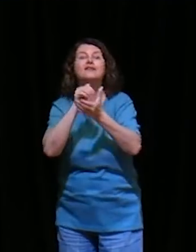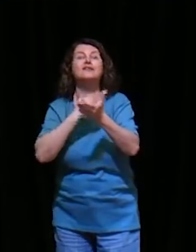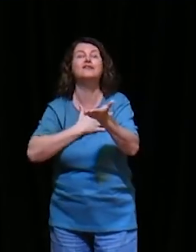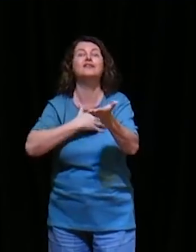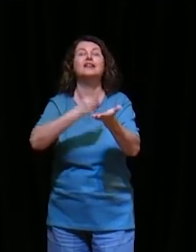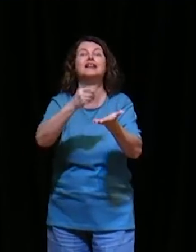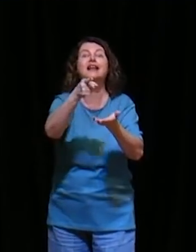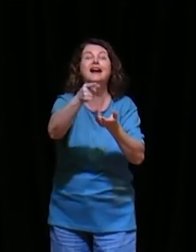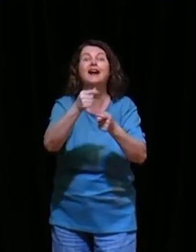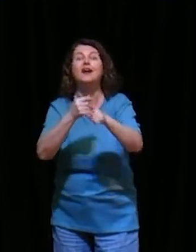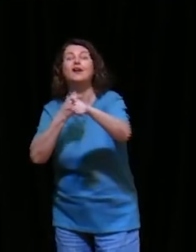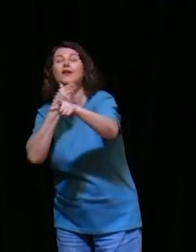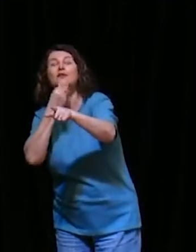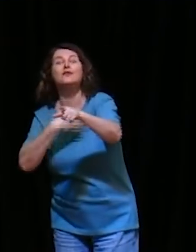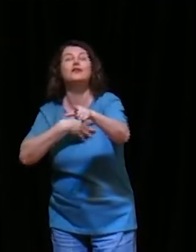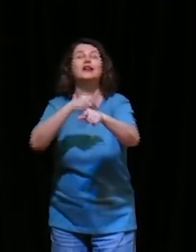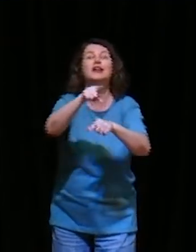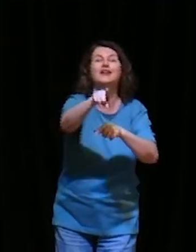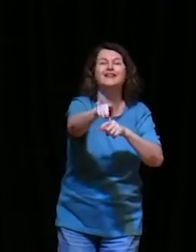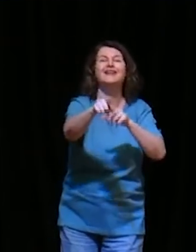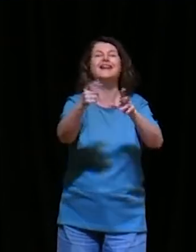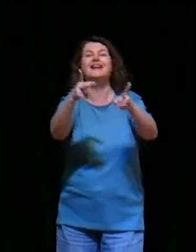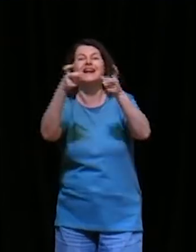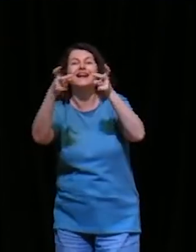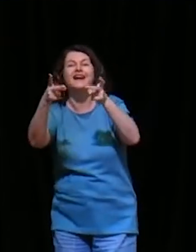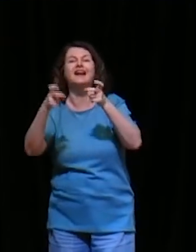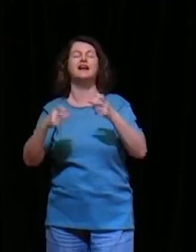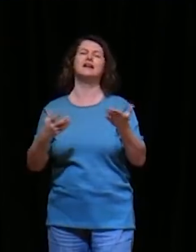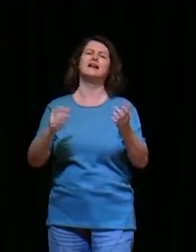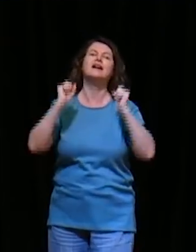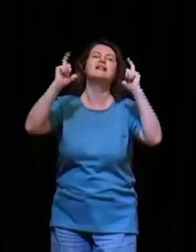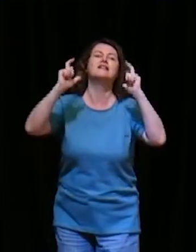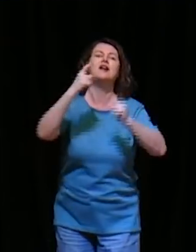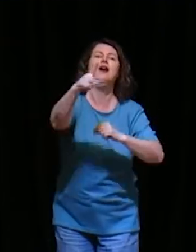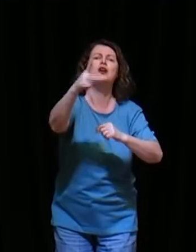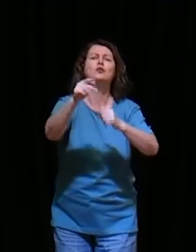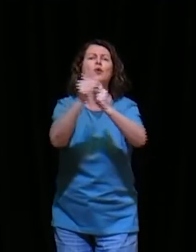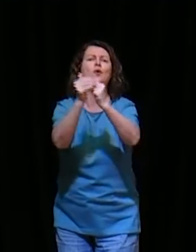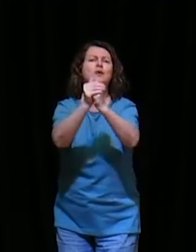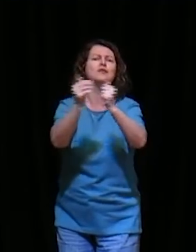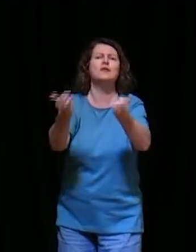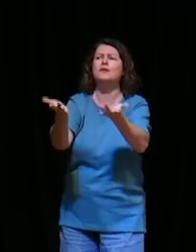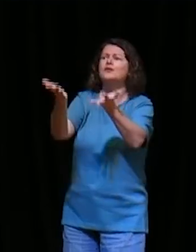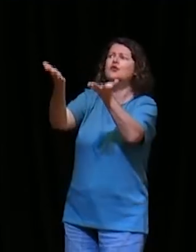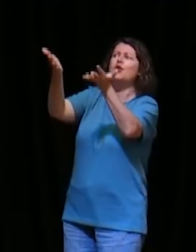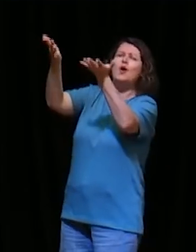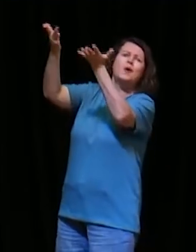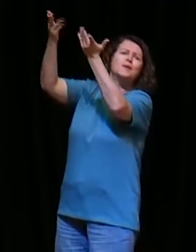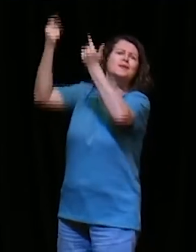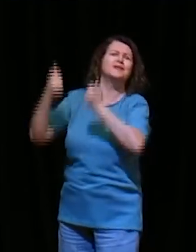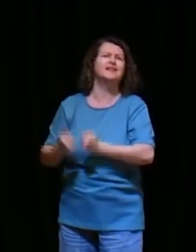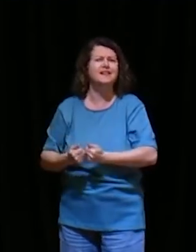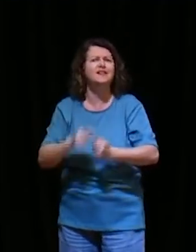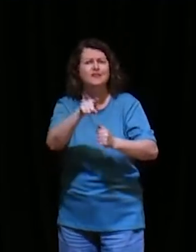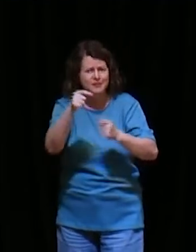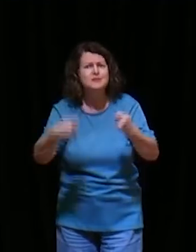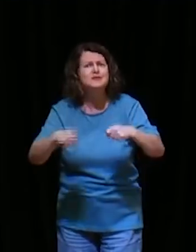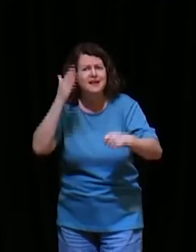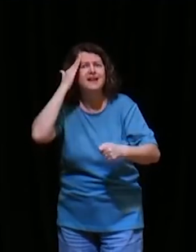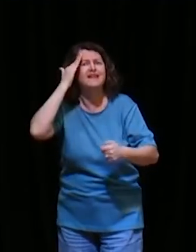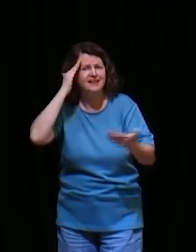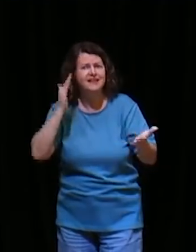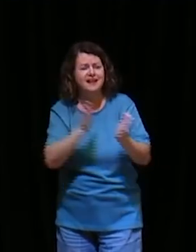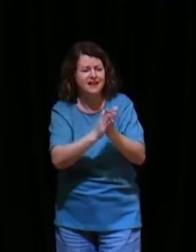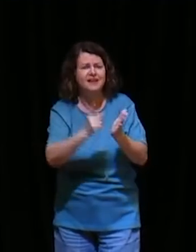aparece um anjo, querido, preste atenção, a tua oração é recolhida por anjos, você precisa entender isso, a Bíblia vai dizer isso,